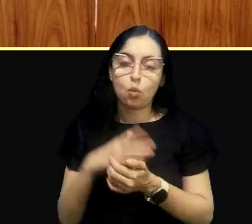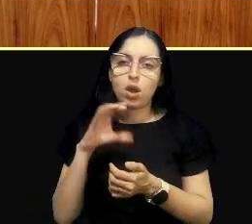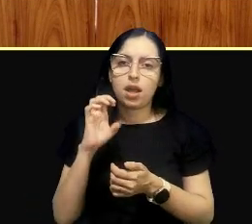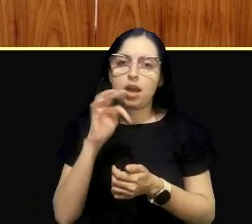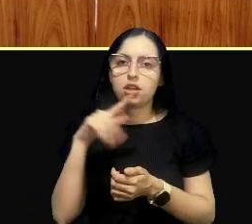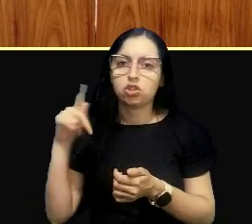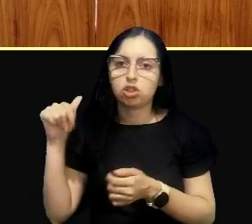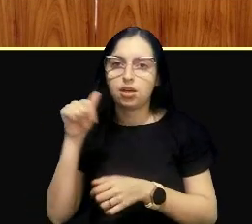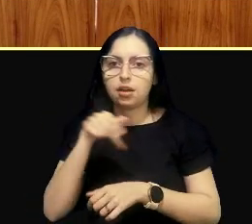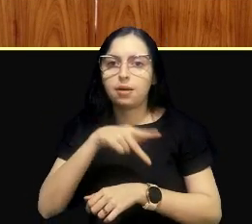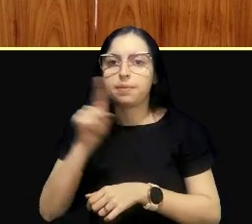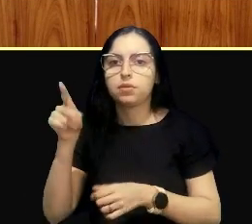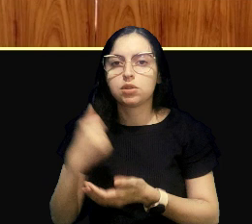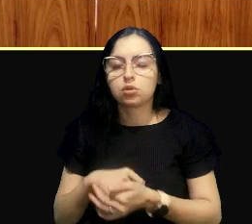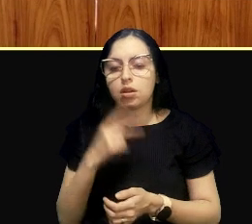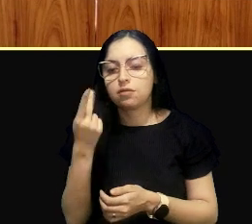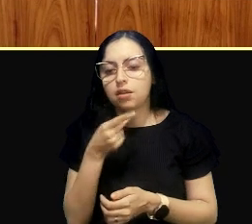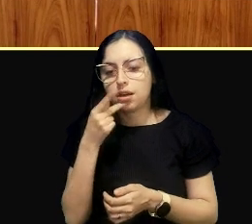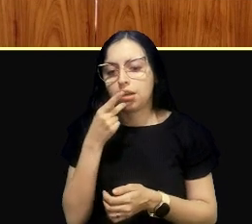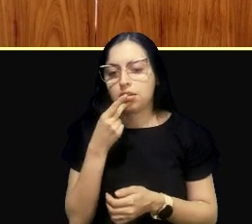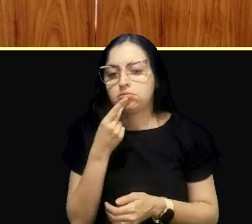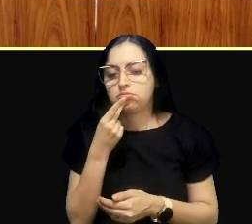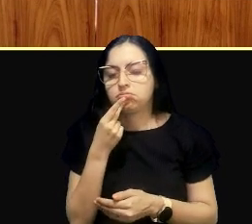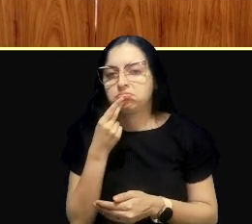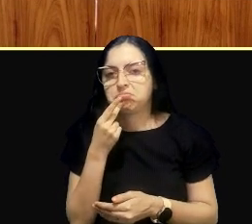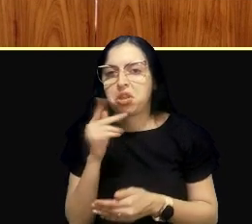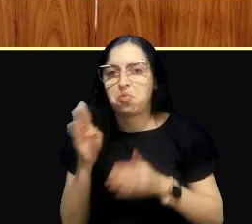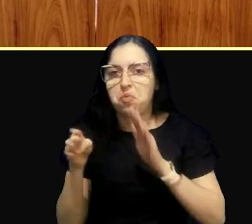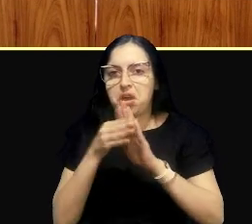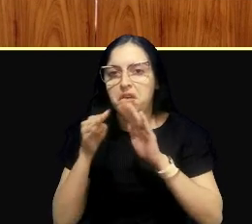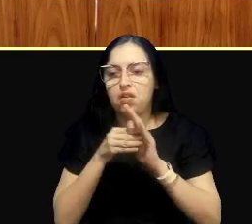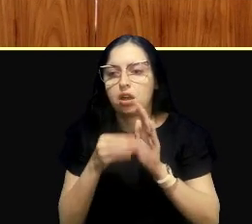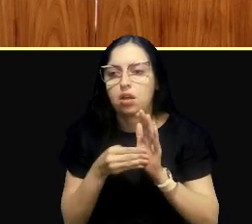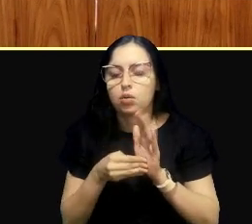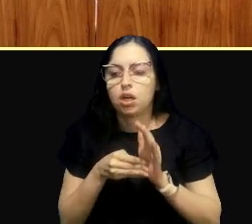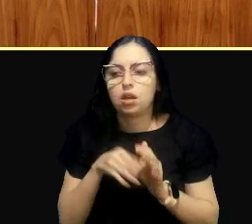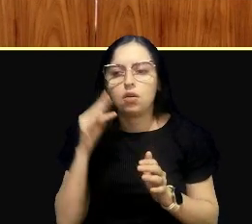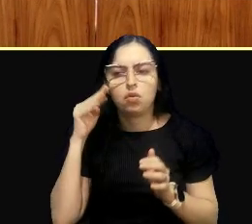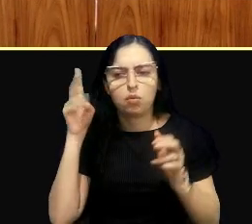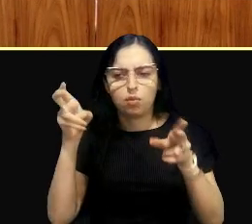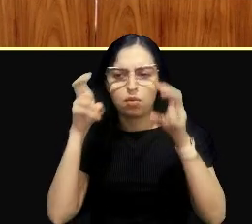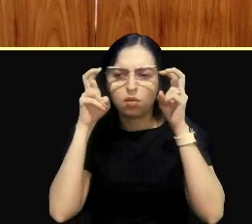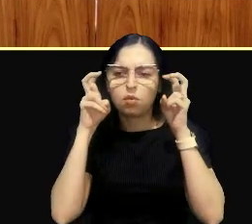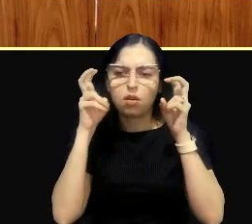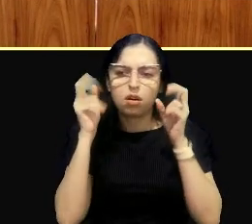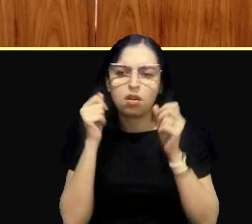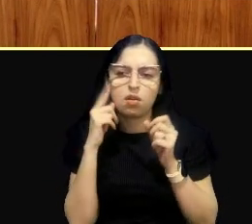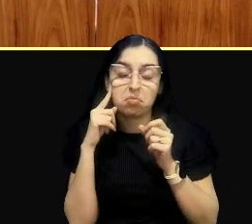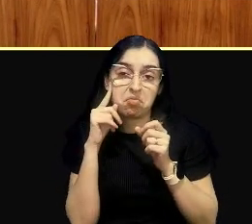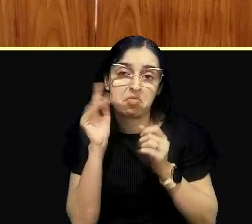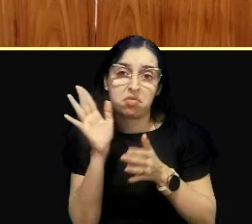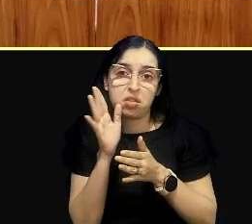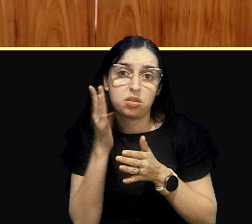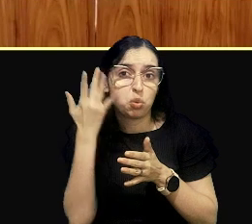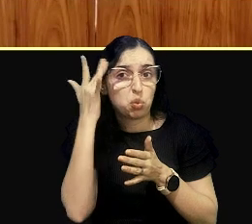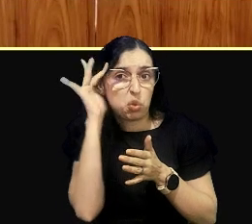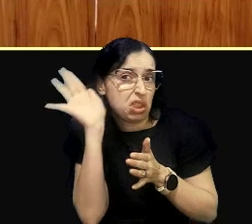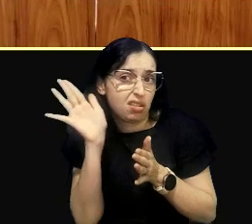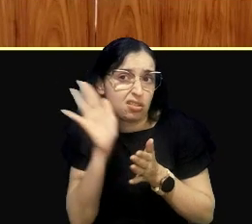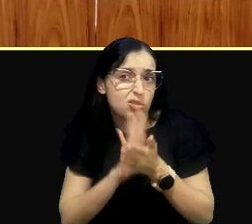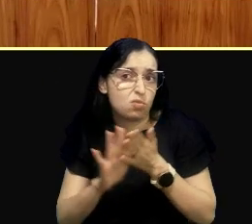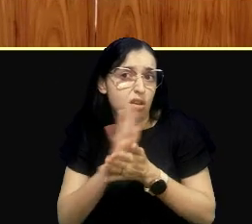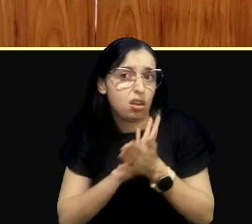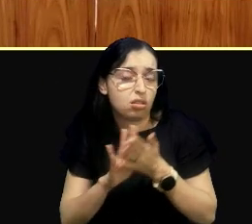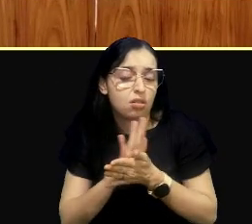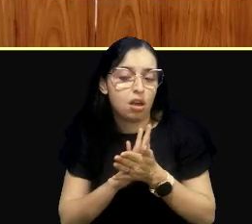professora Kátia, me disse que tem um, tem um sedimento lá, mas eu olho, no meu olhar leigo, leigo culto, mas